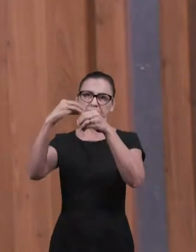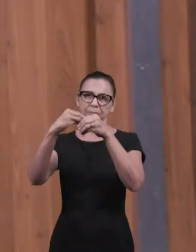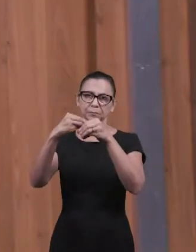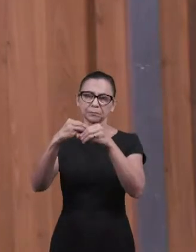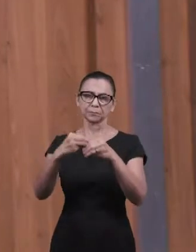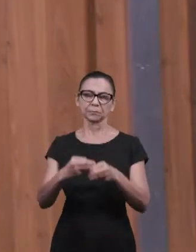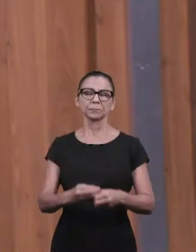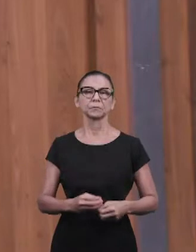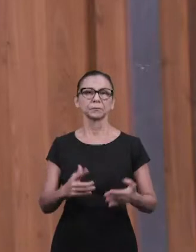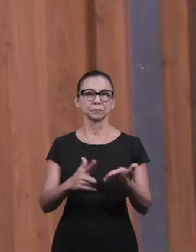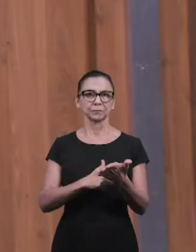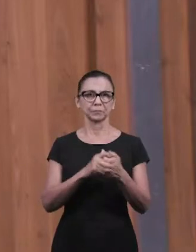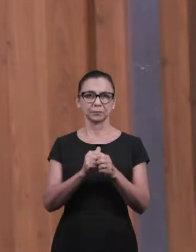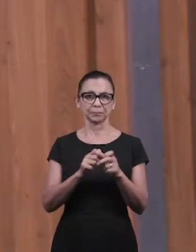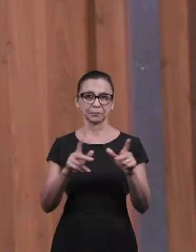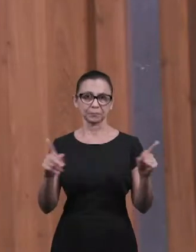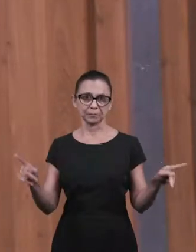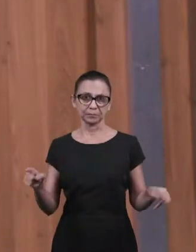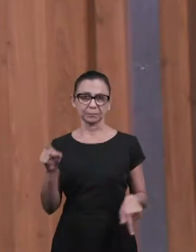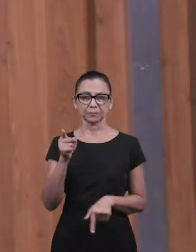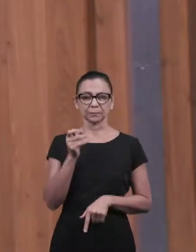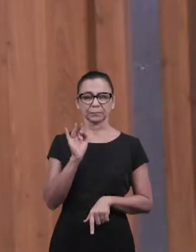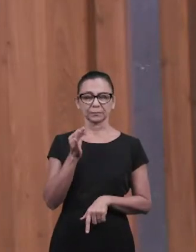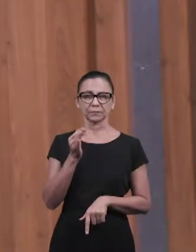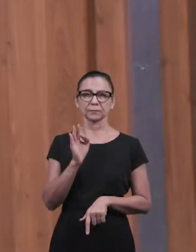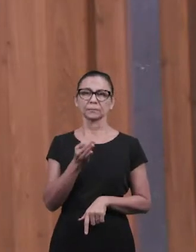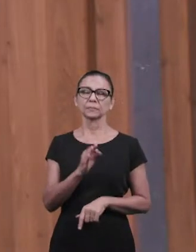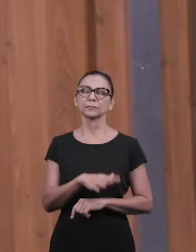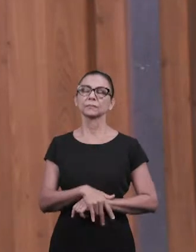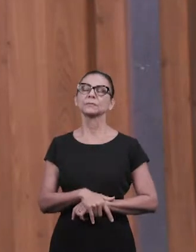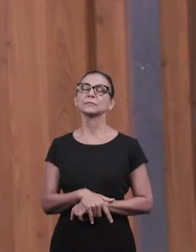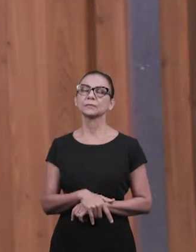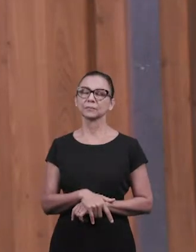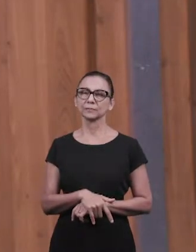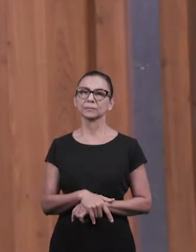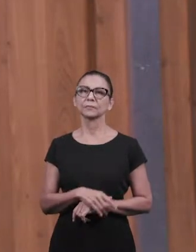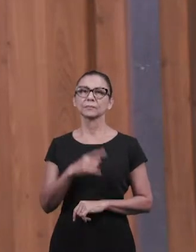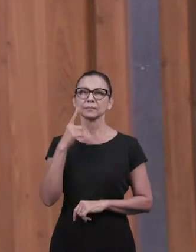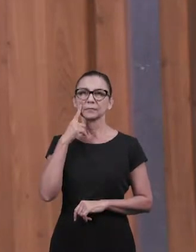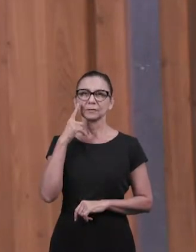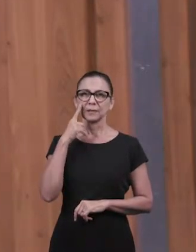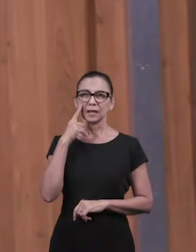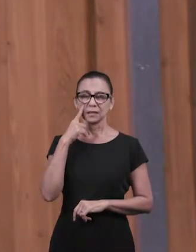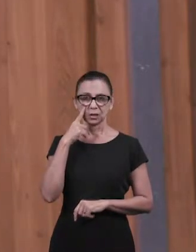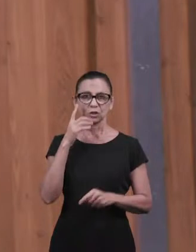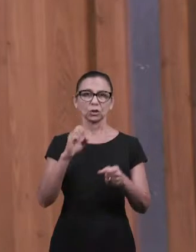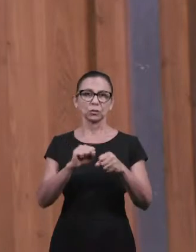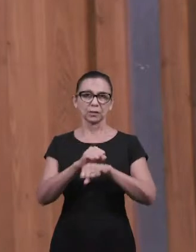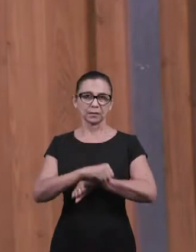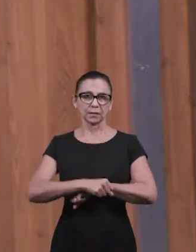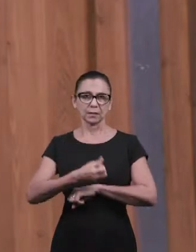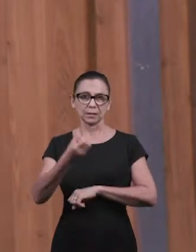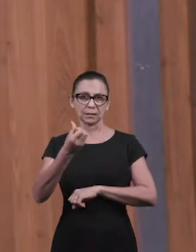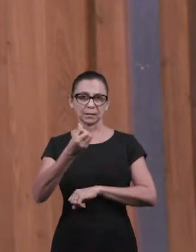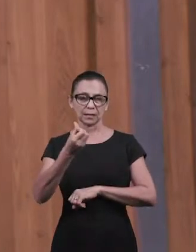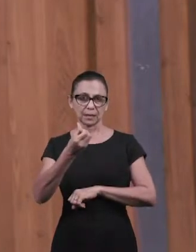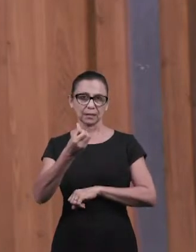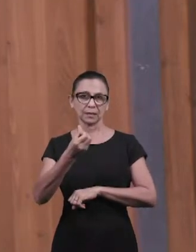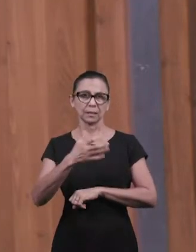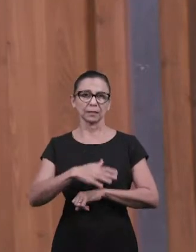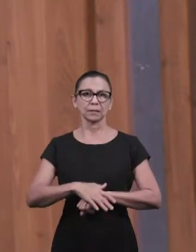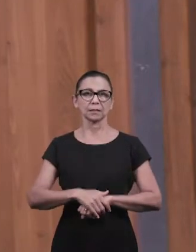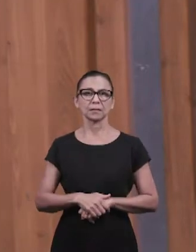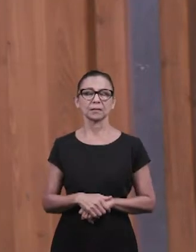certamente participou do seminário de sexto período e já assistiu aula de sete cartas, porque a sua